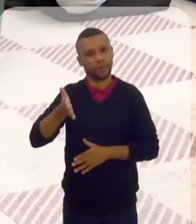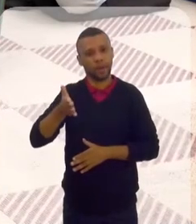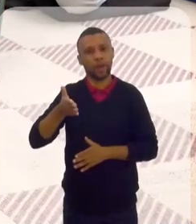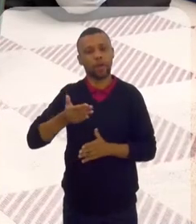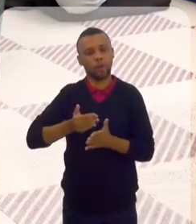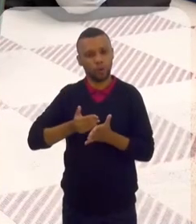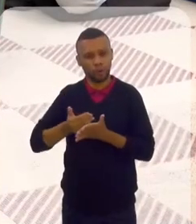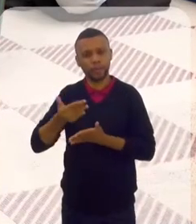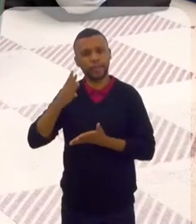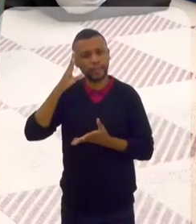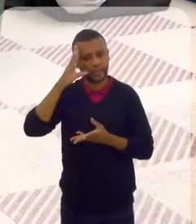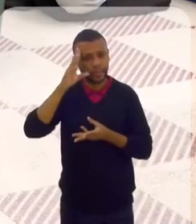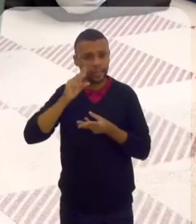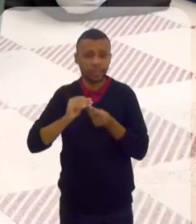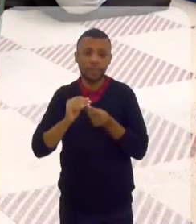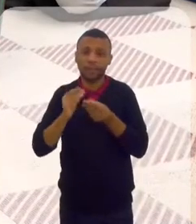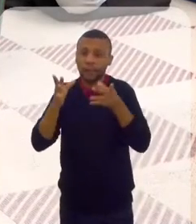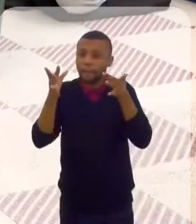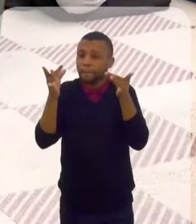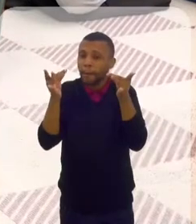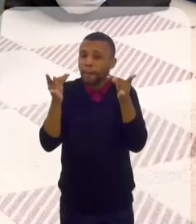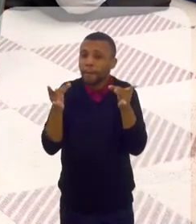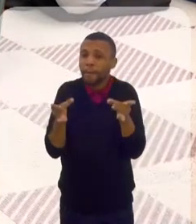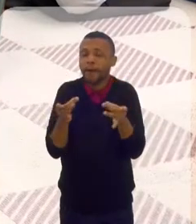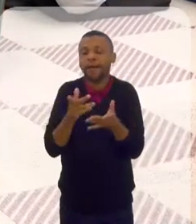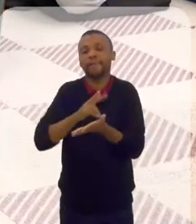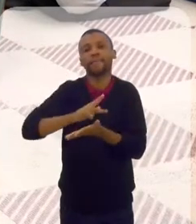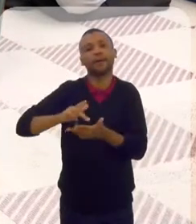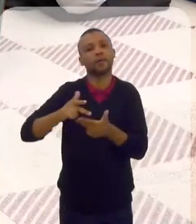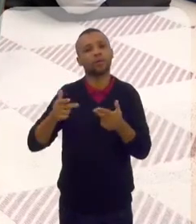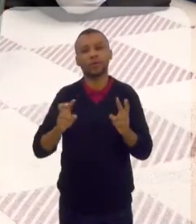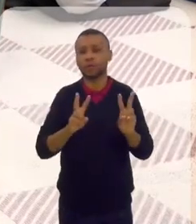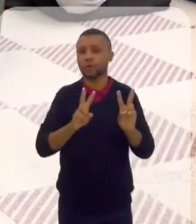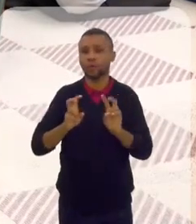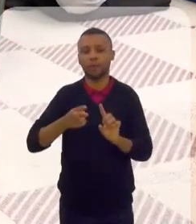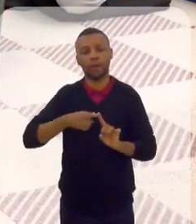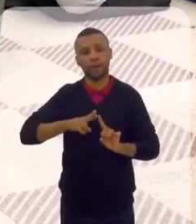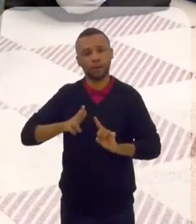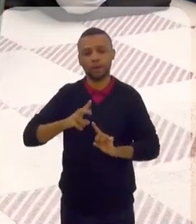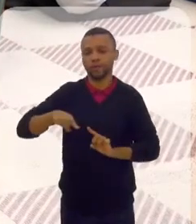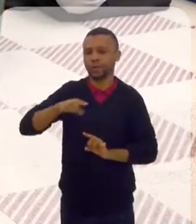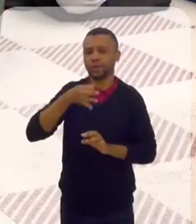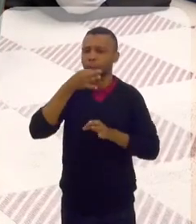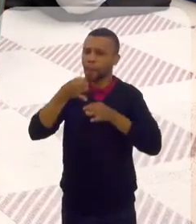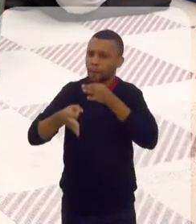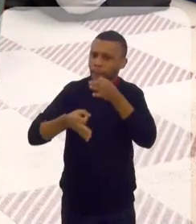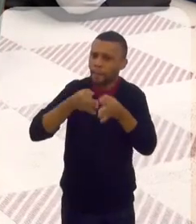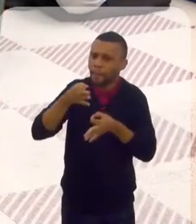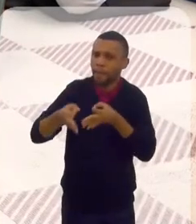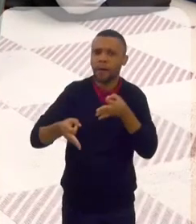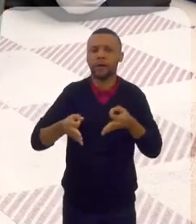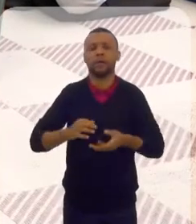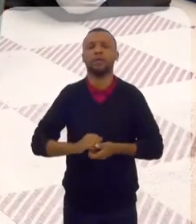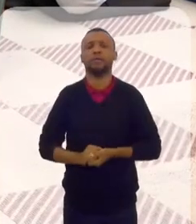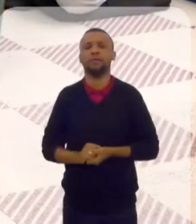a entender muito mais, muitas coisas sobre vocês, sobre o que vocês colocam.